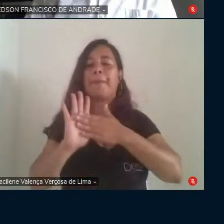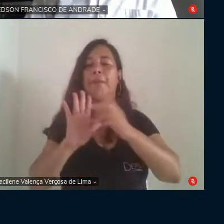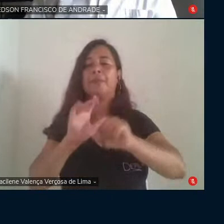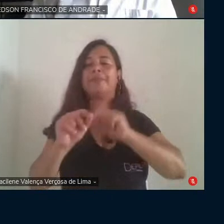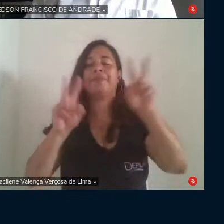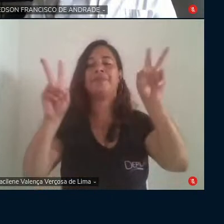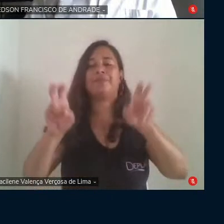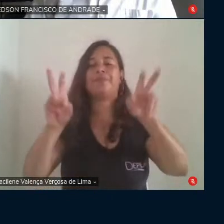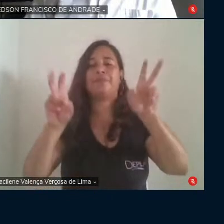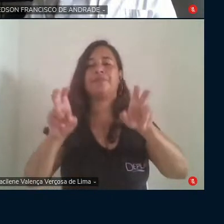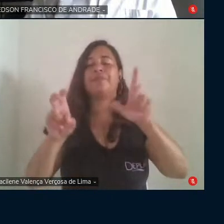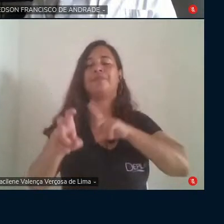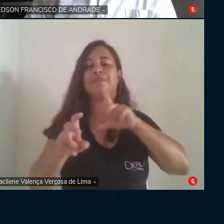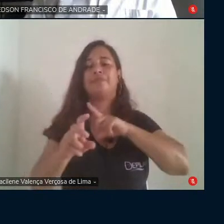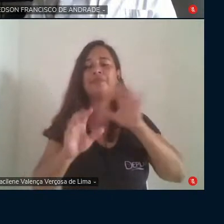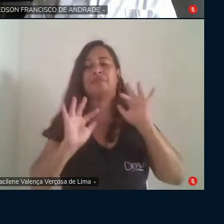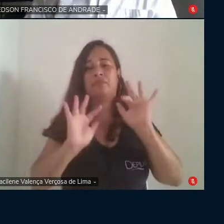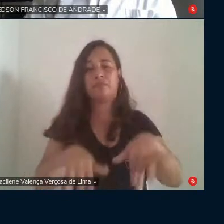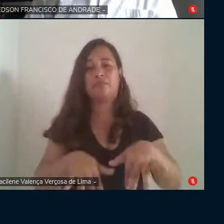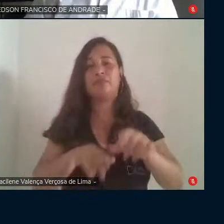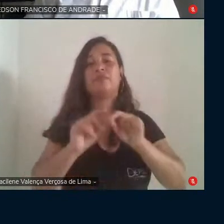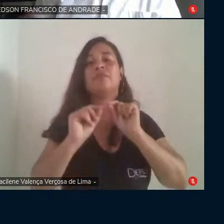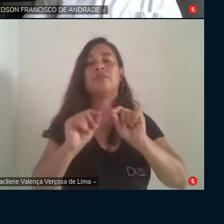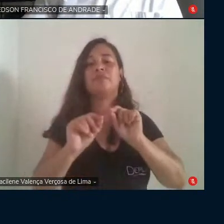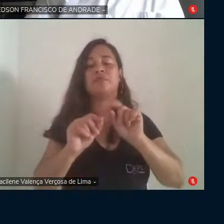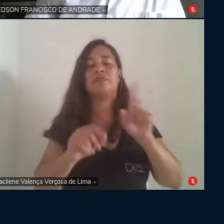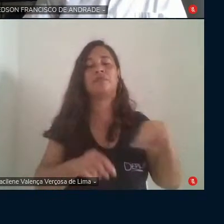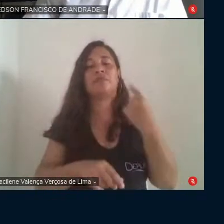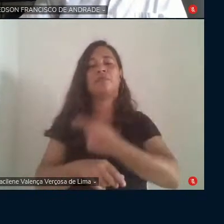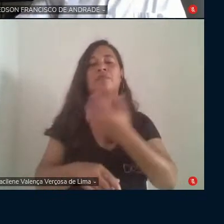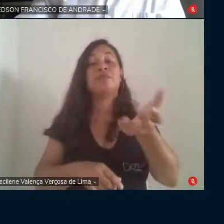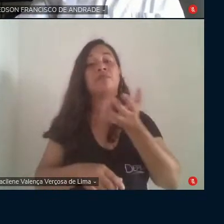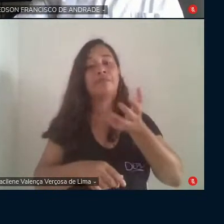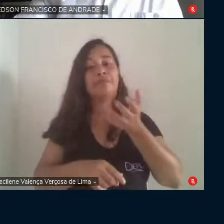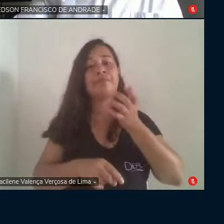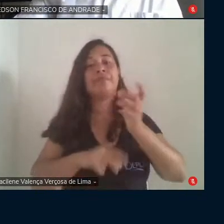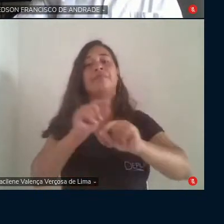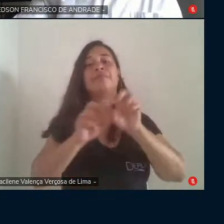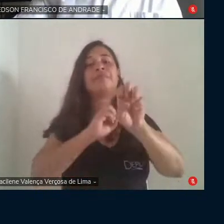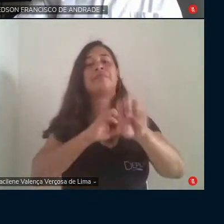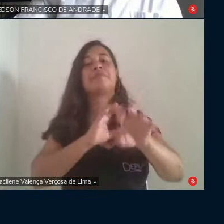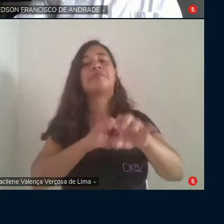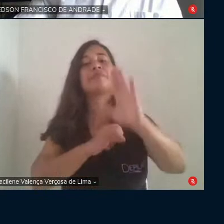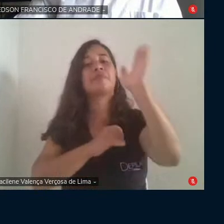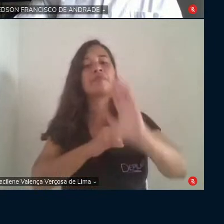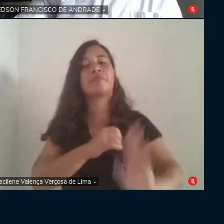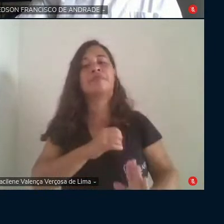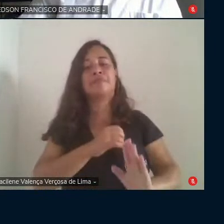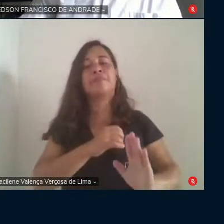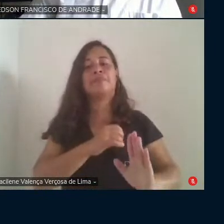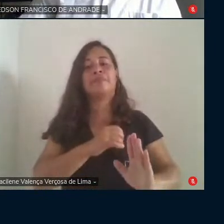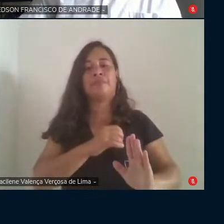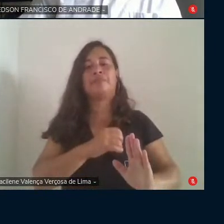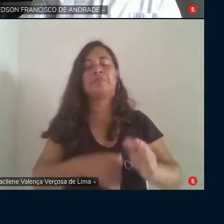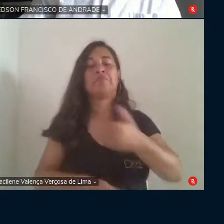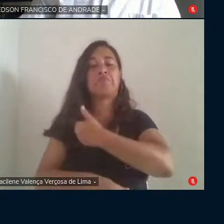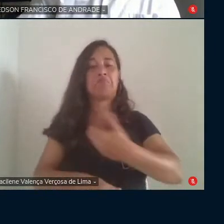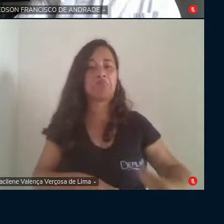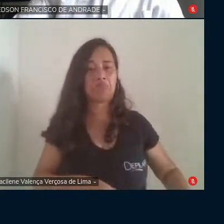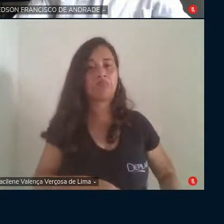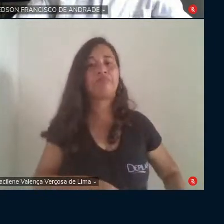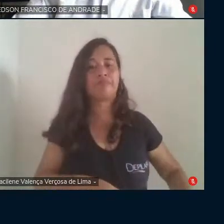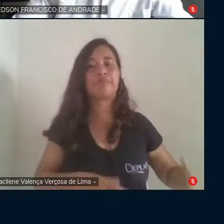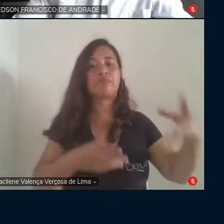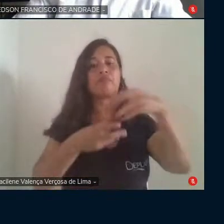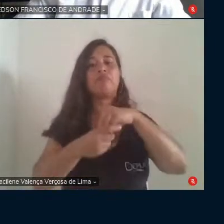no seu documento final daquilo que nós queremos para a educação brasileira, principalmente a educação pública em nosso